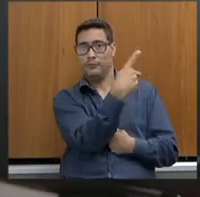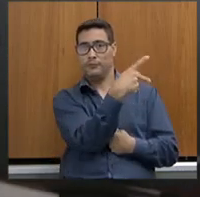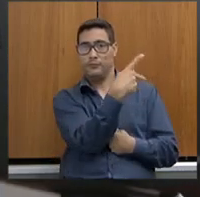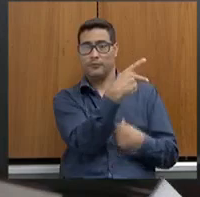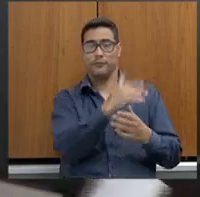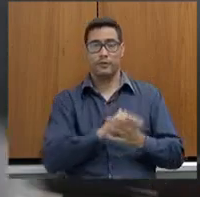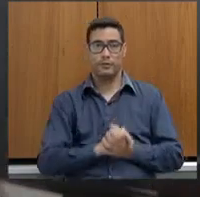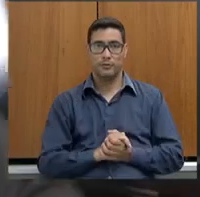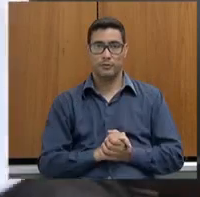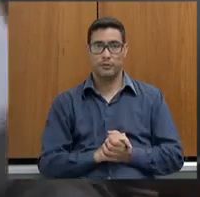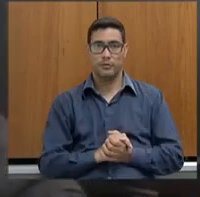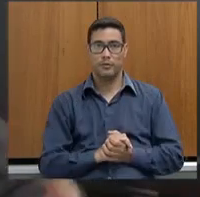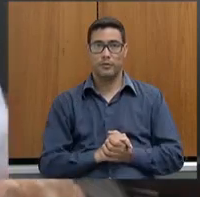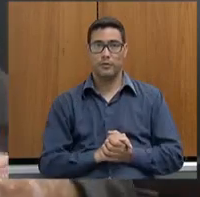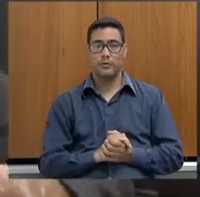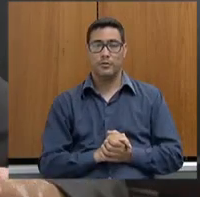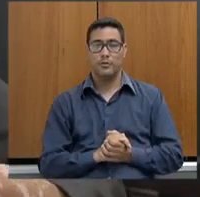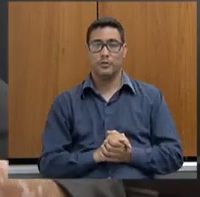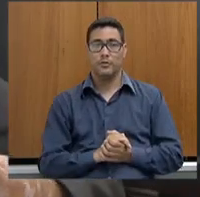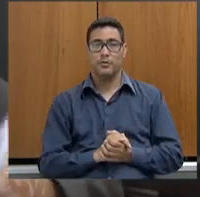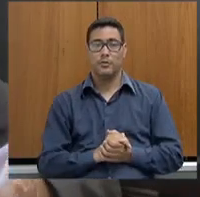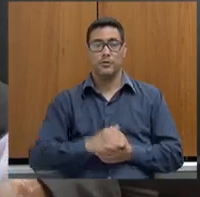Passo aqui, secretário.